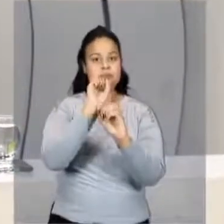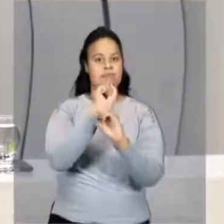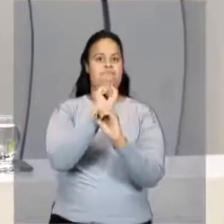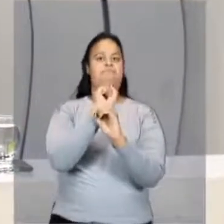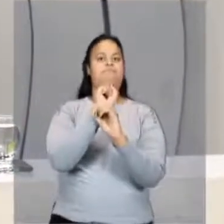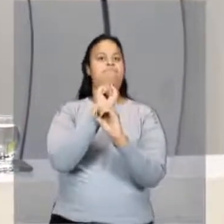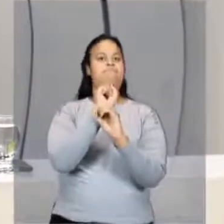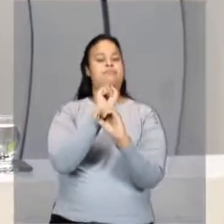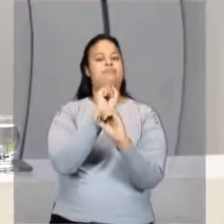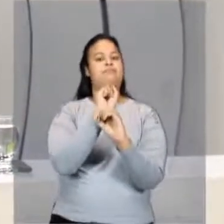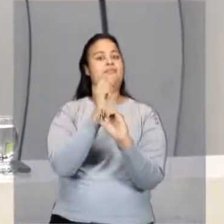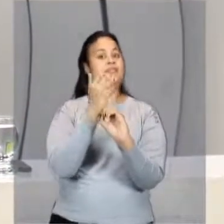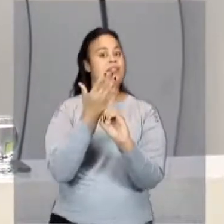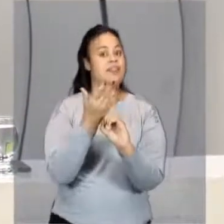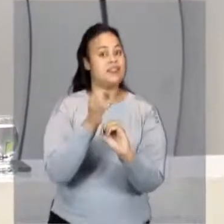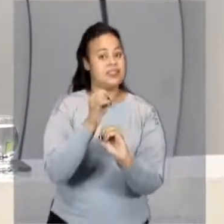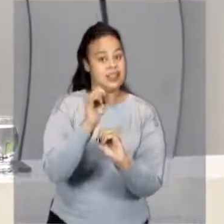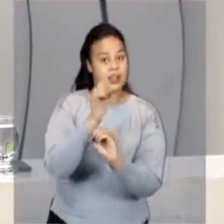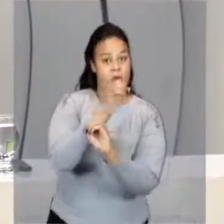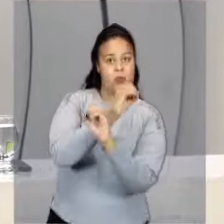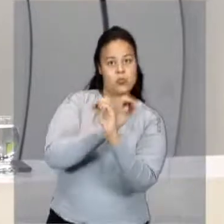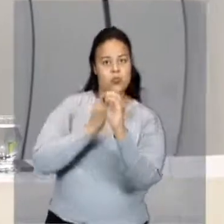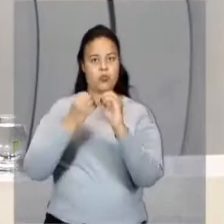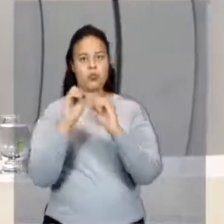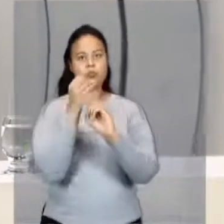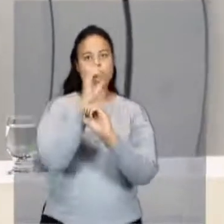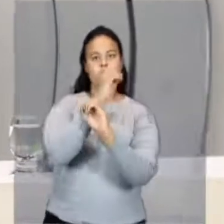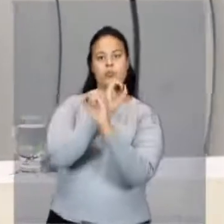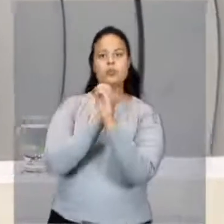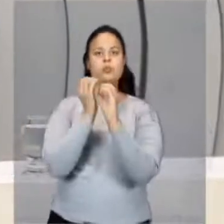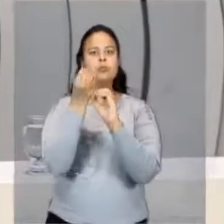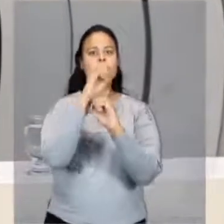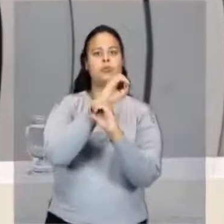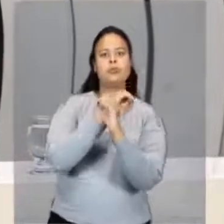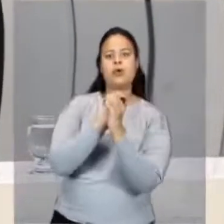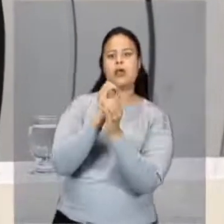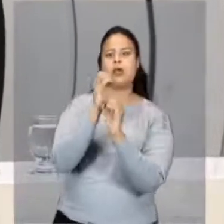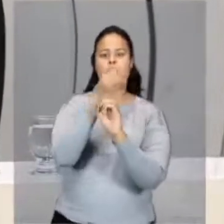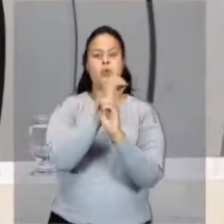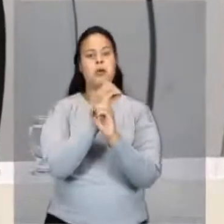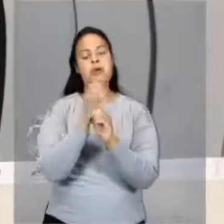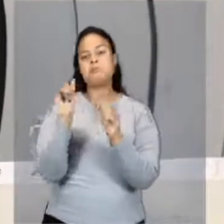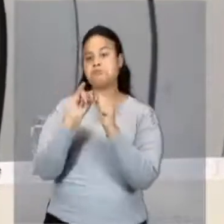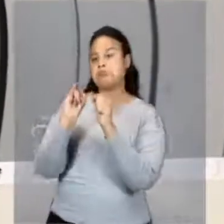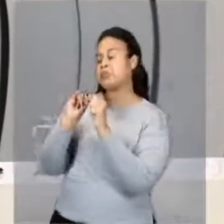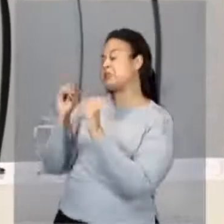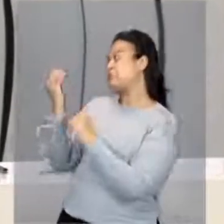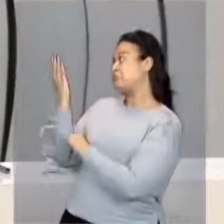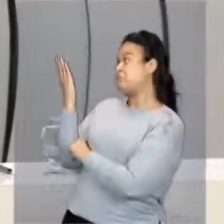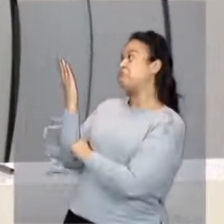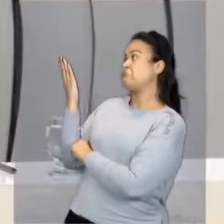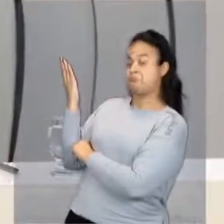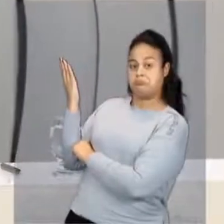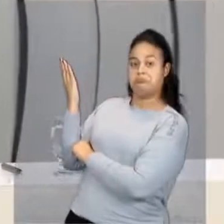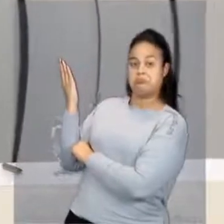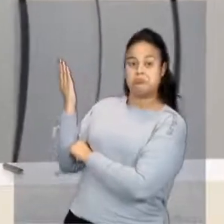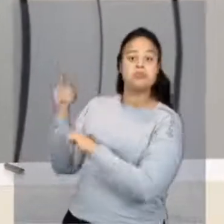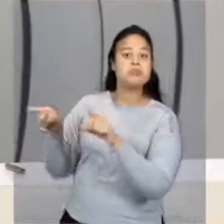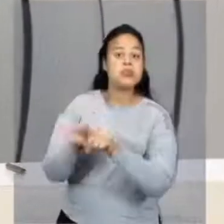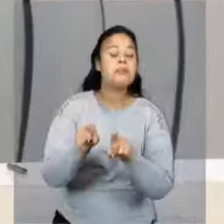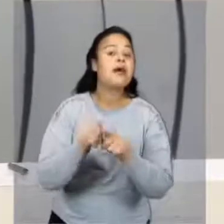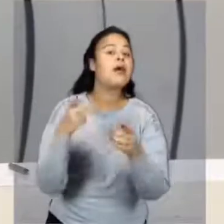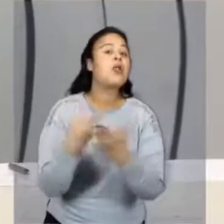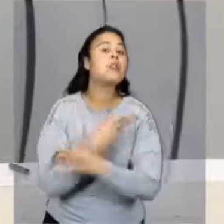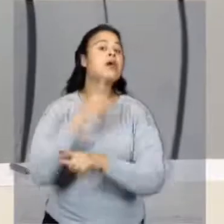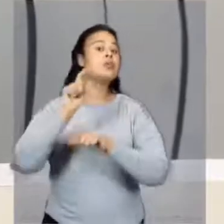tá? E quando você agita essas moléculas, tá? Tipo assim, ó, esfregando dessa forma as suas mãos, o que vai